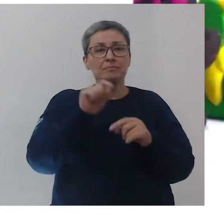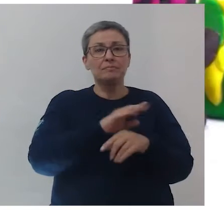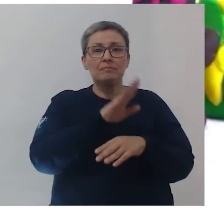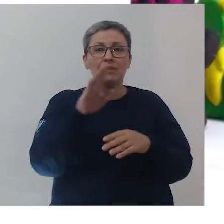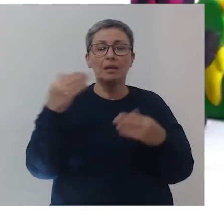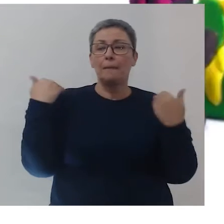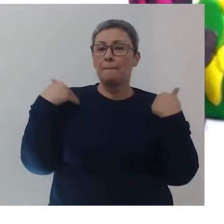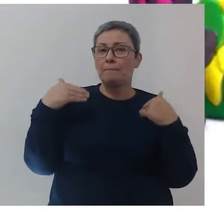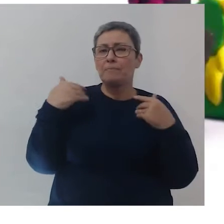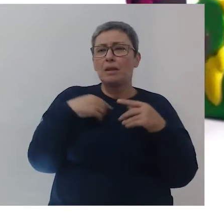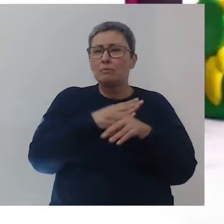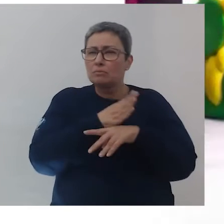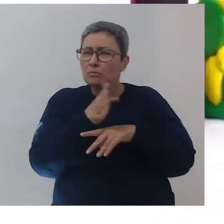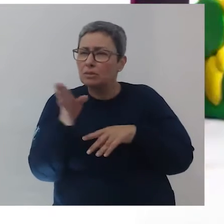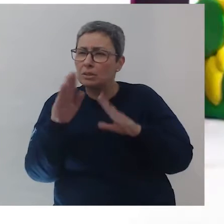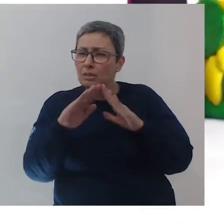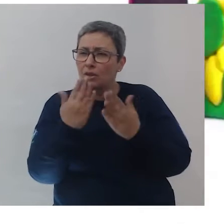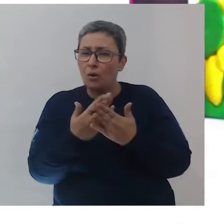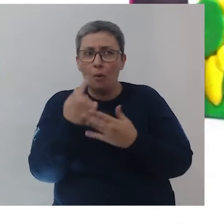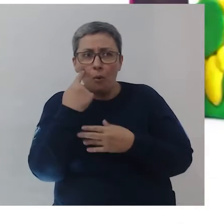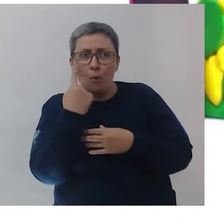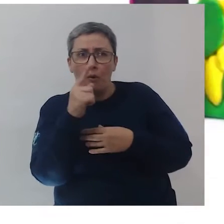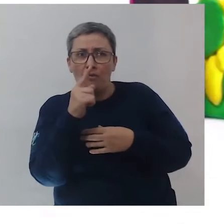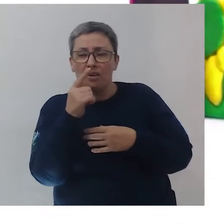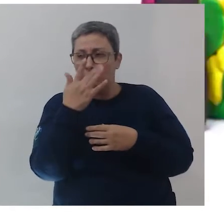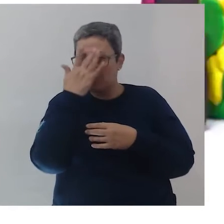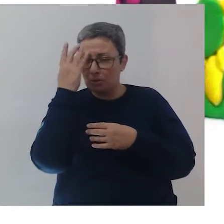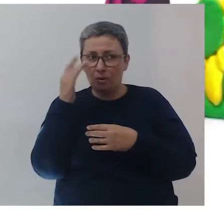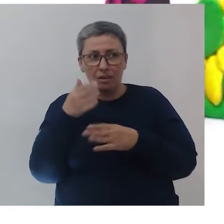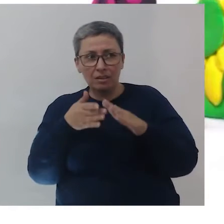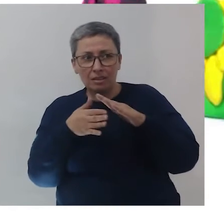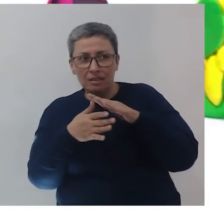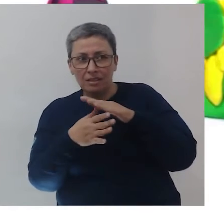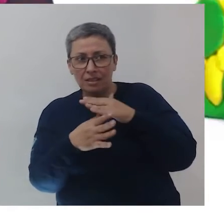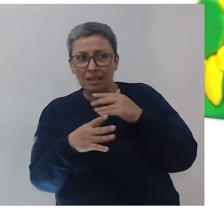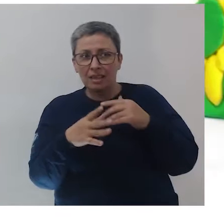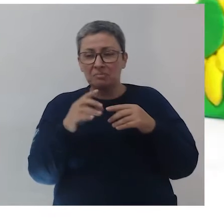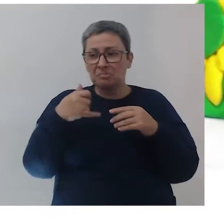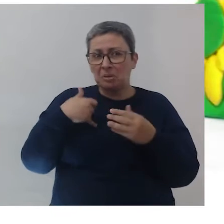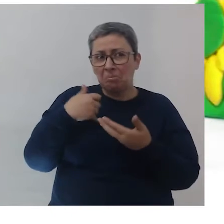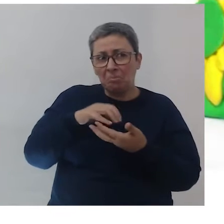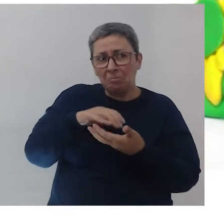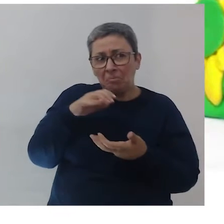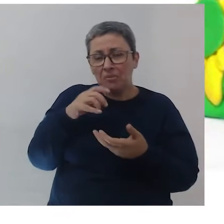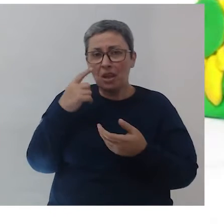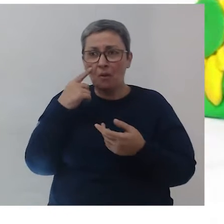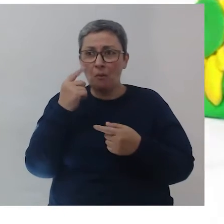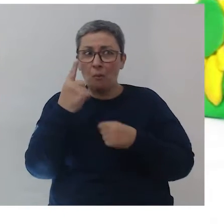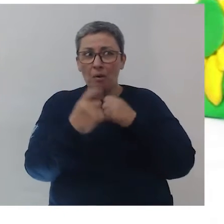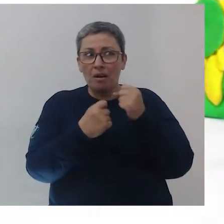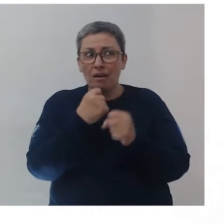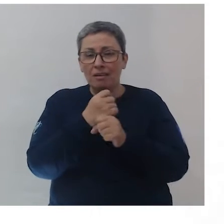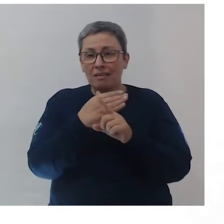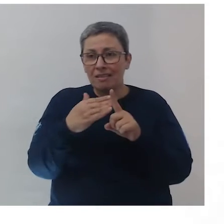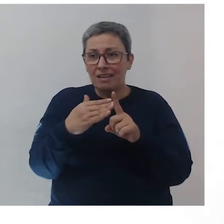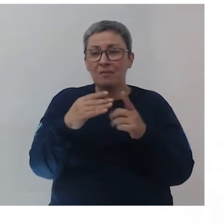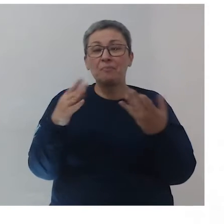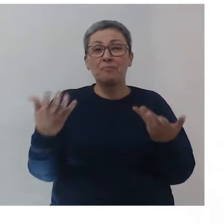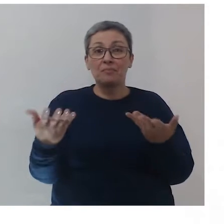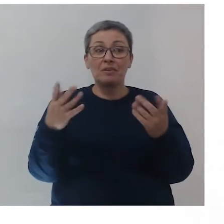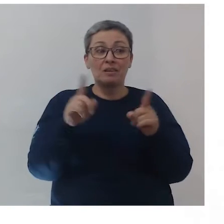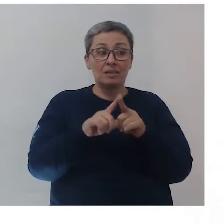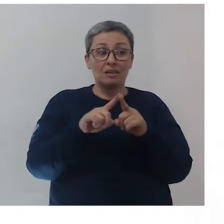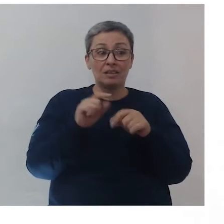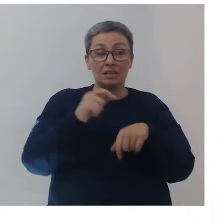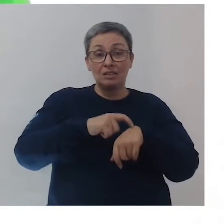um dia eu passei aqui na escola, aí eu vi o pessoal entrando, a senhora e tudo, aí que eu animei, né? Aí